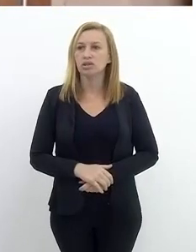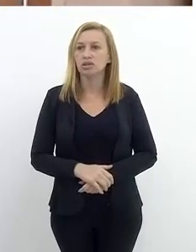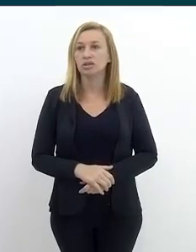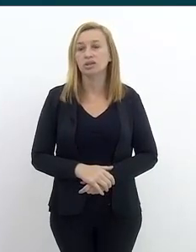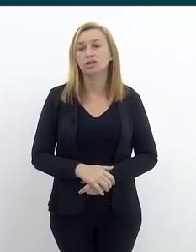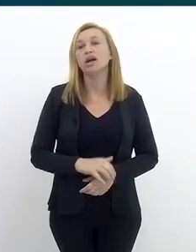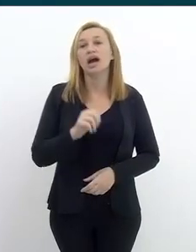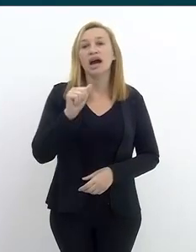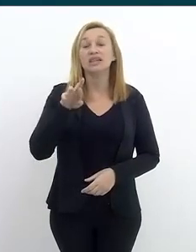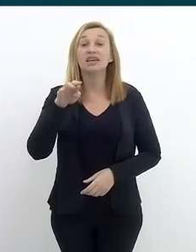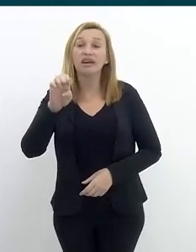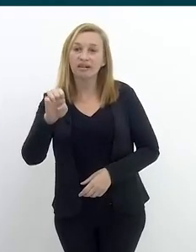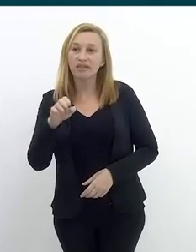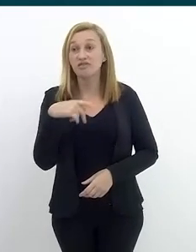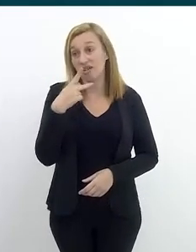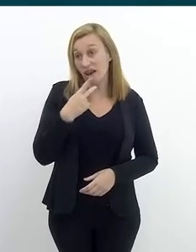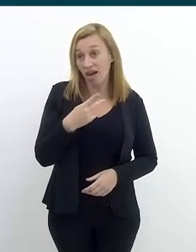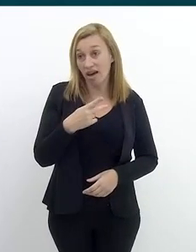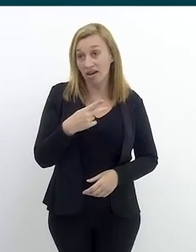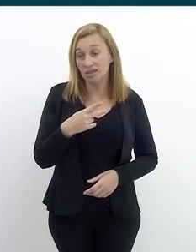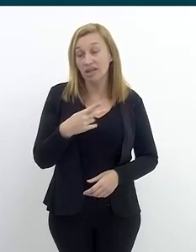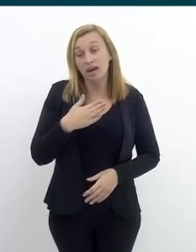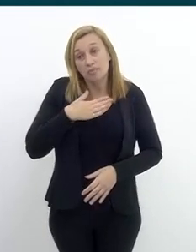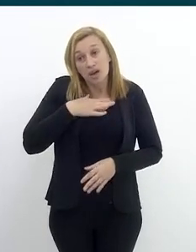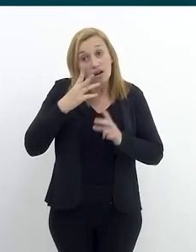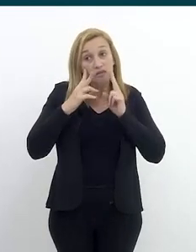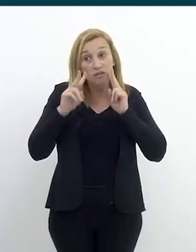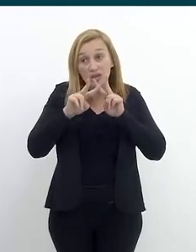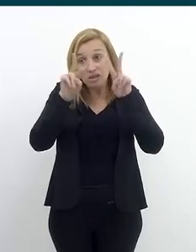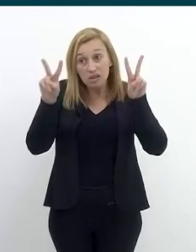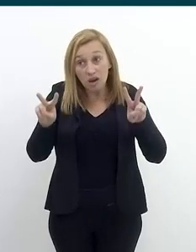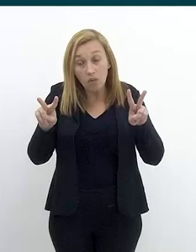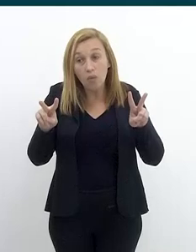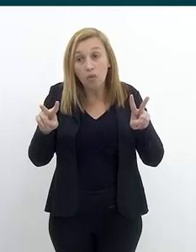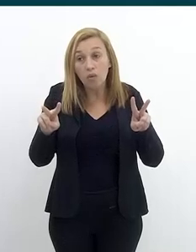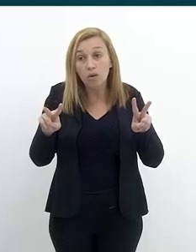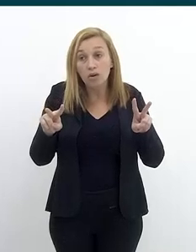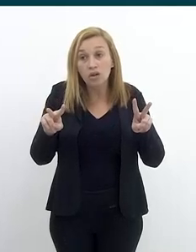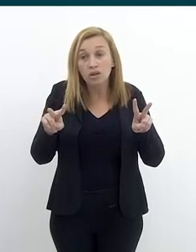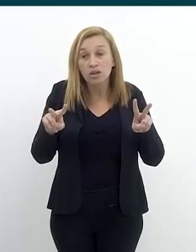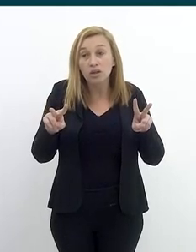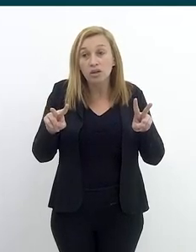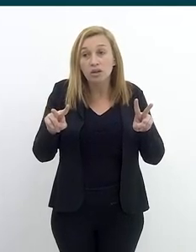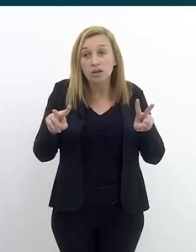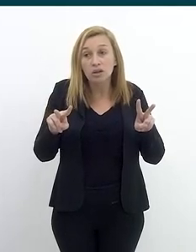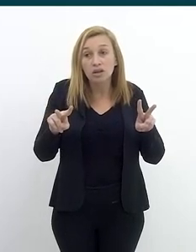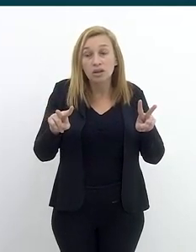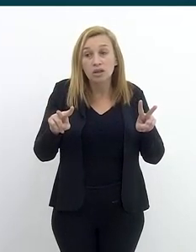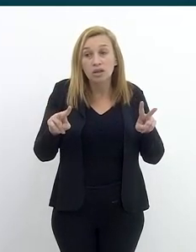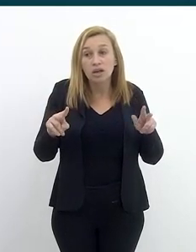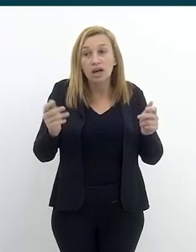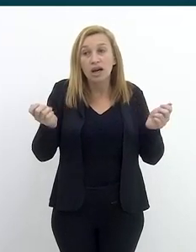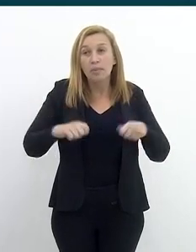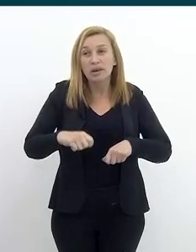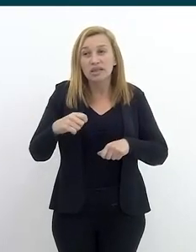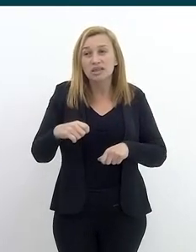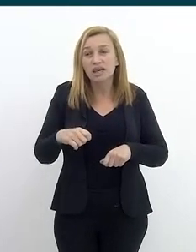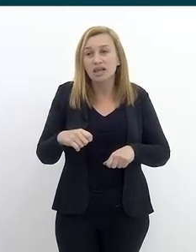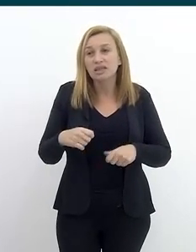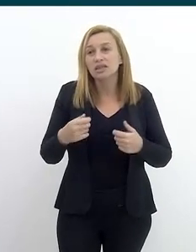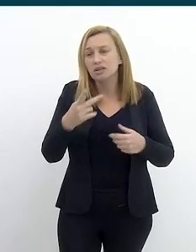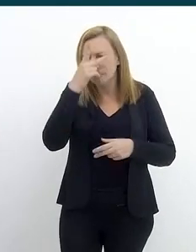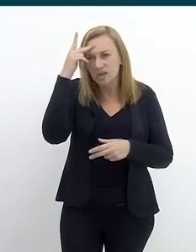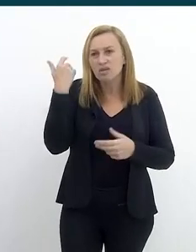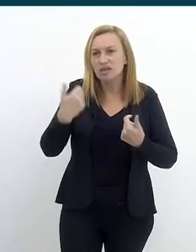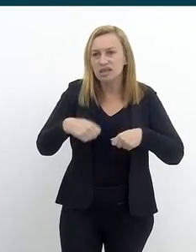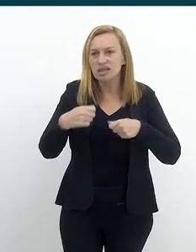não? Eu deixaria a Adriane comentar, porque, do nosso ponto de vista, ainda é quando a gente tiver esse registro, a capacidade de